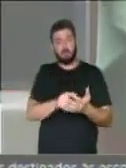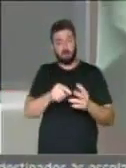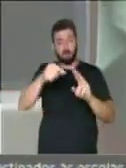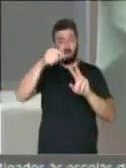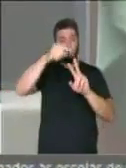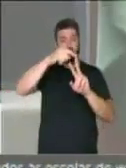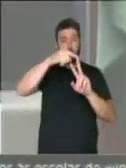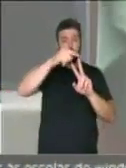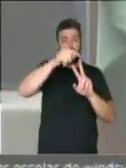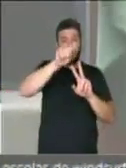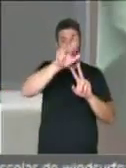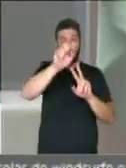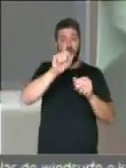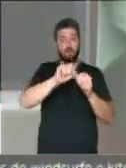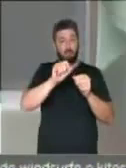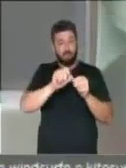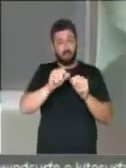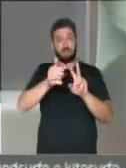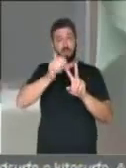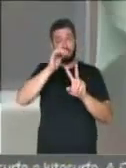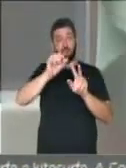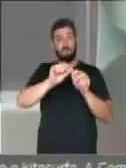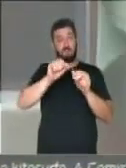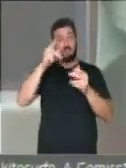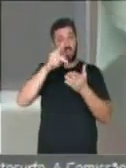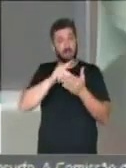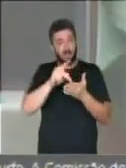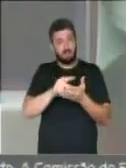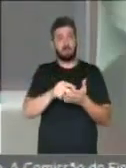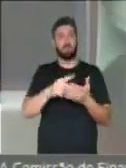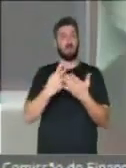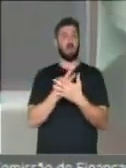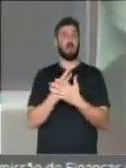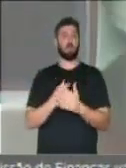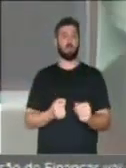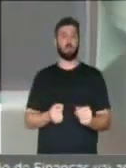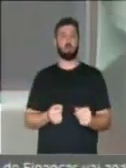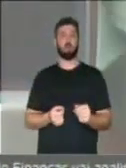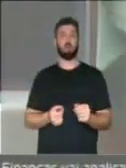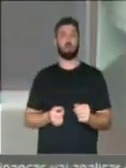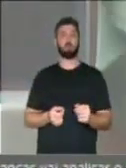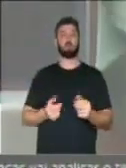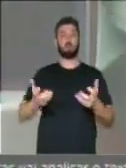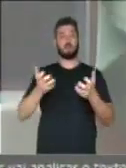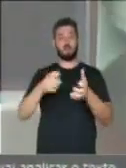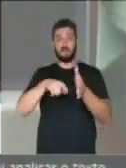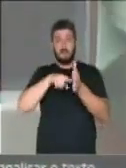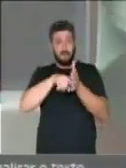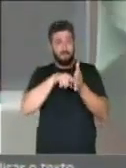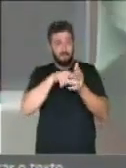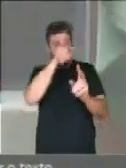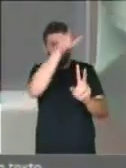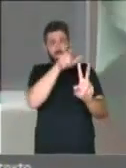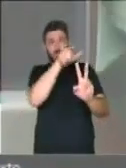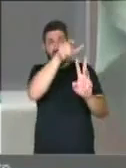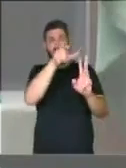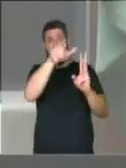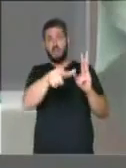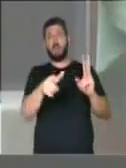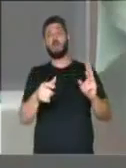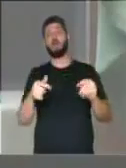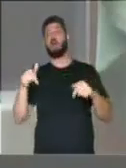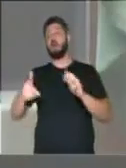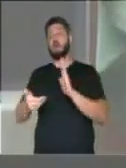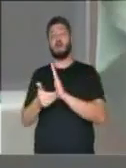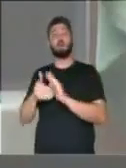ele cometeu ilícito e que eles querem investigar. É só isso que esta casa